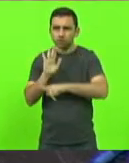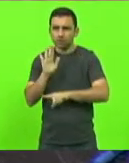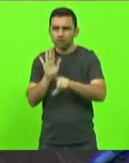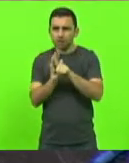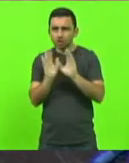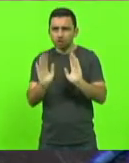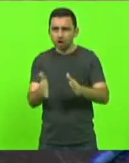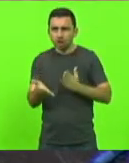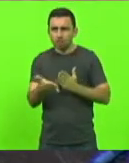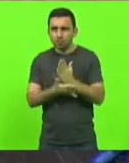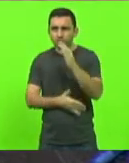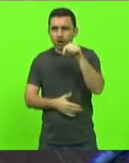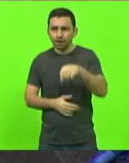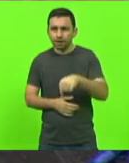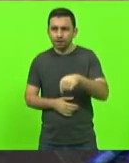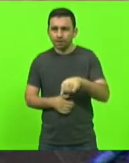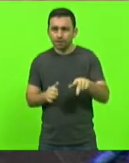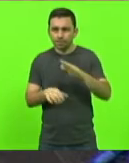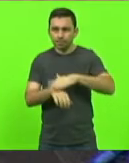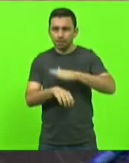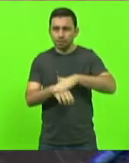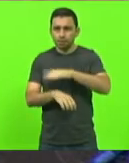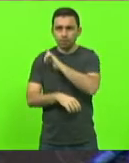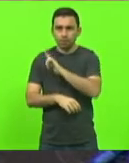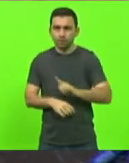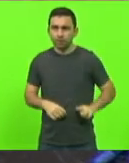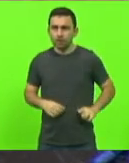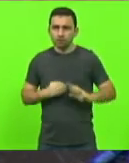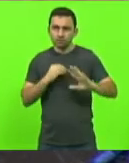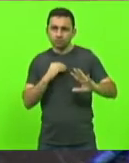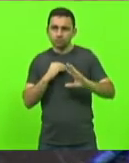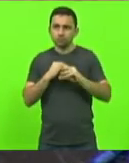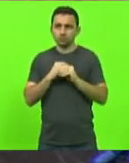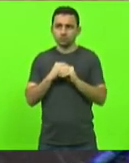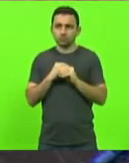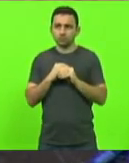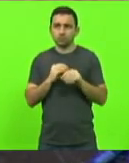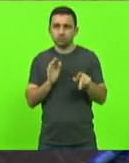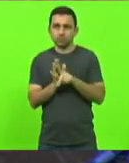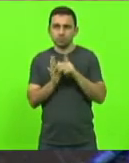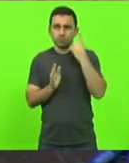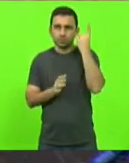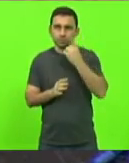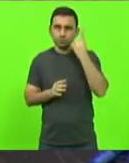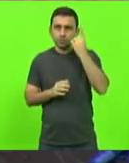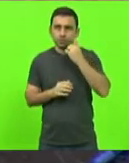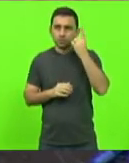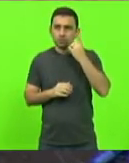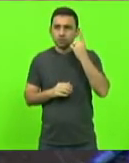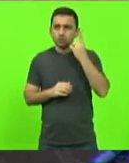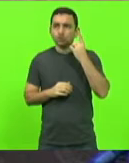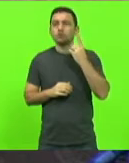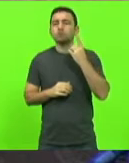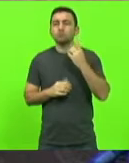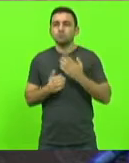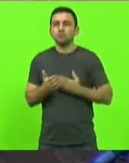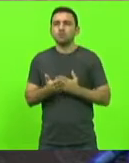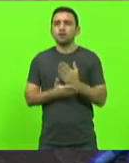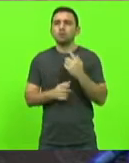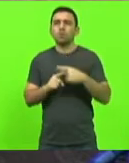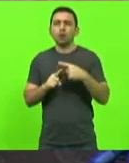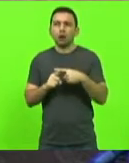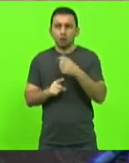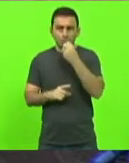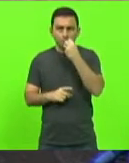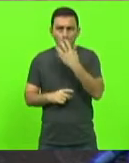aprovados nessa Casa de Autoria Governamental, com emendas de parlamentares, foram aprovados por quê? Por bondade